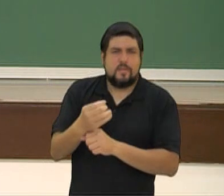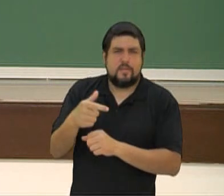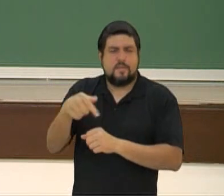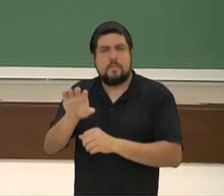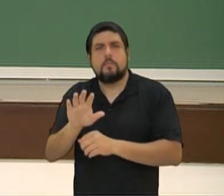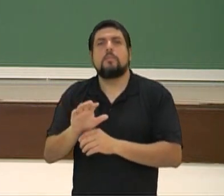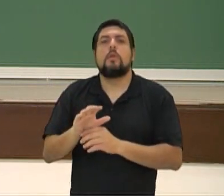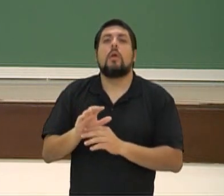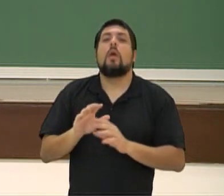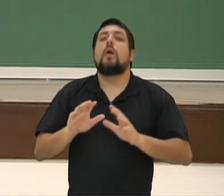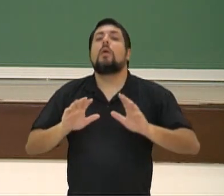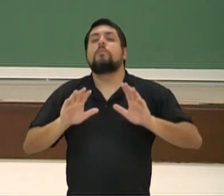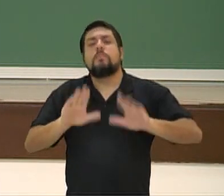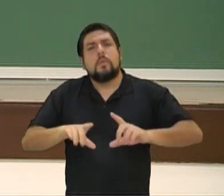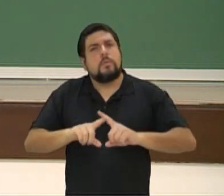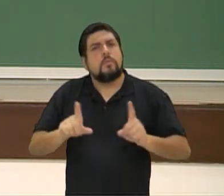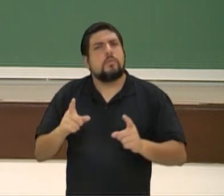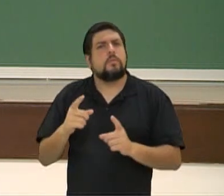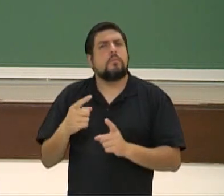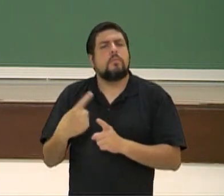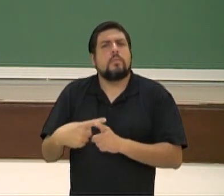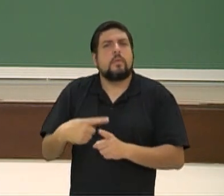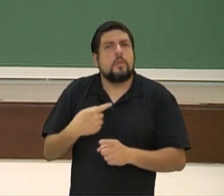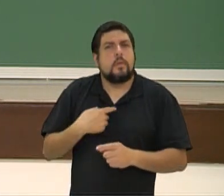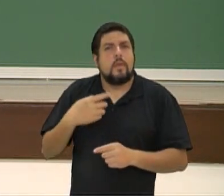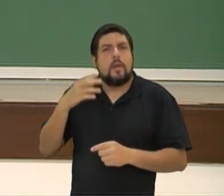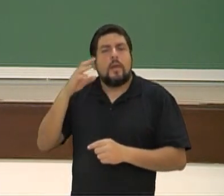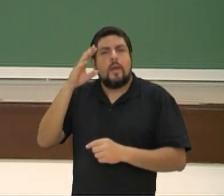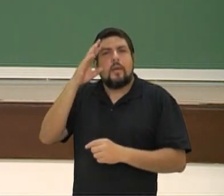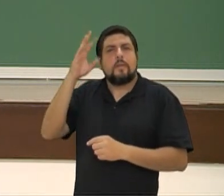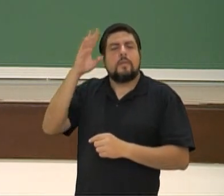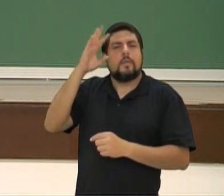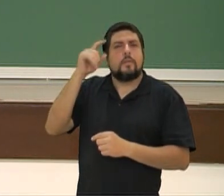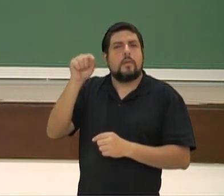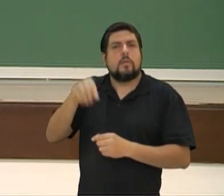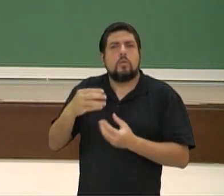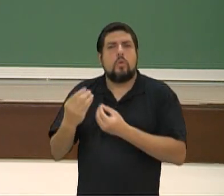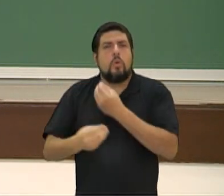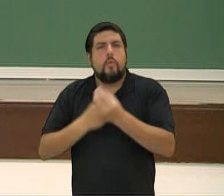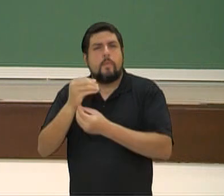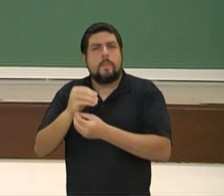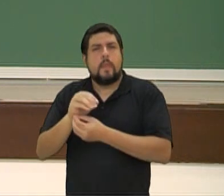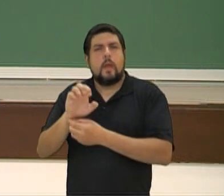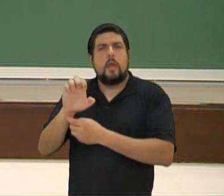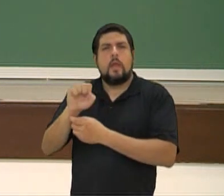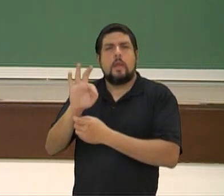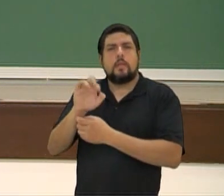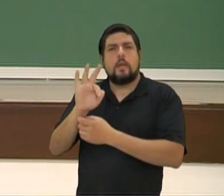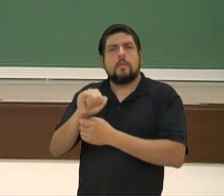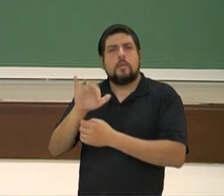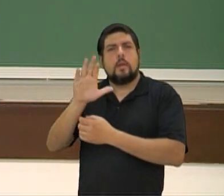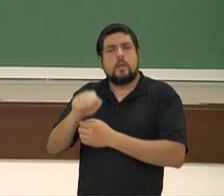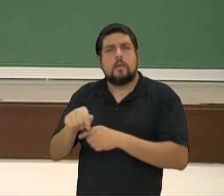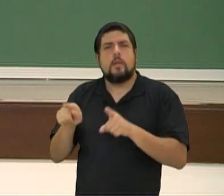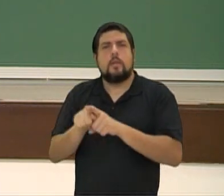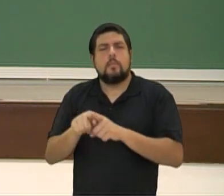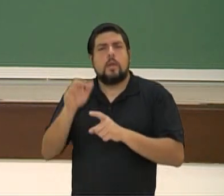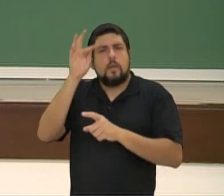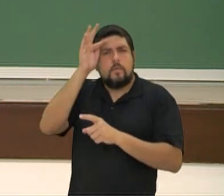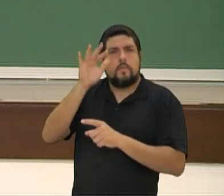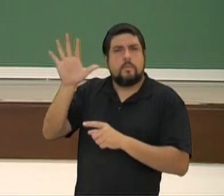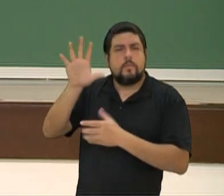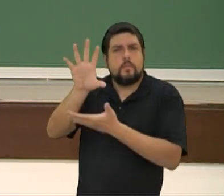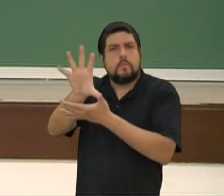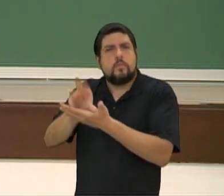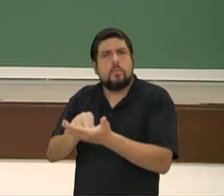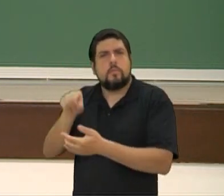Enfim, por que essa ideia voltada à estética, à filosofia, arquitetura, está relacionada